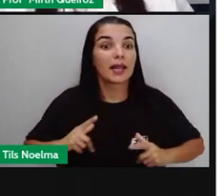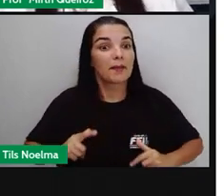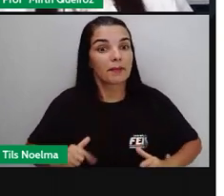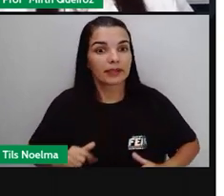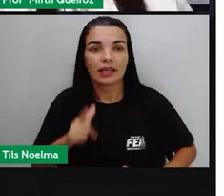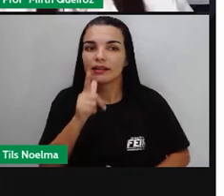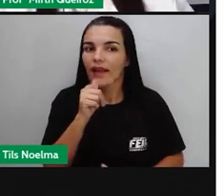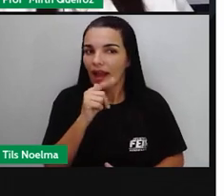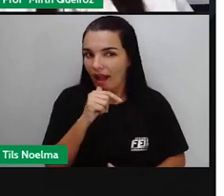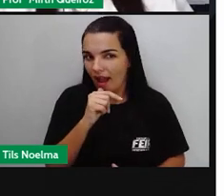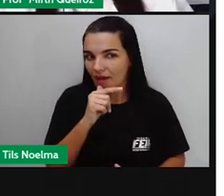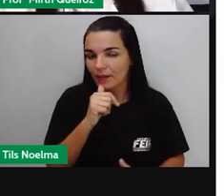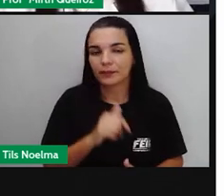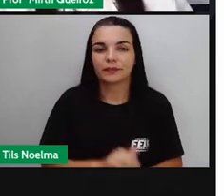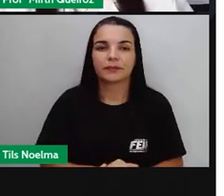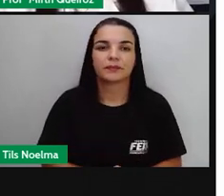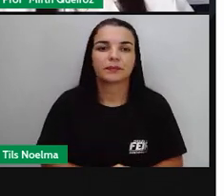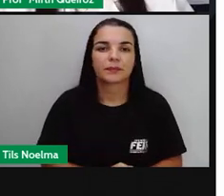tratada, certo?